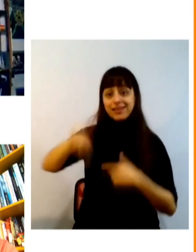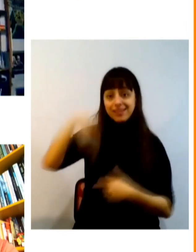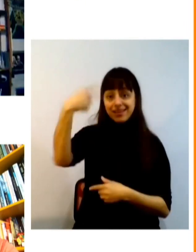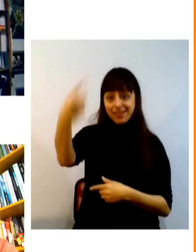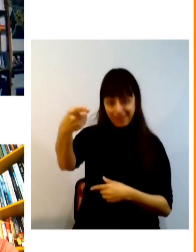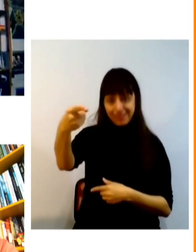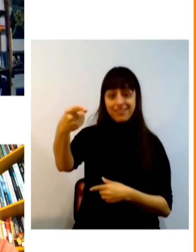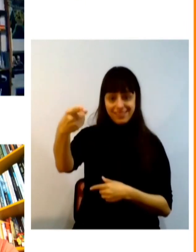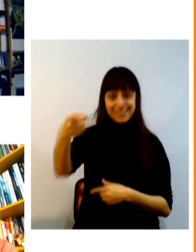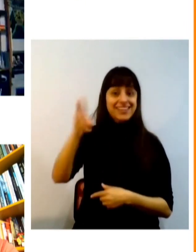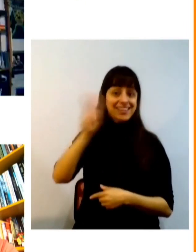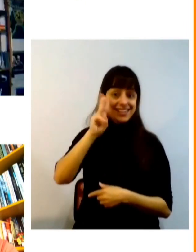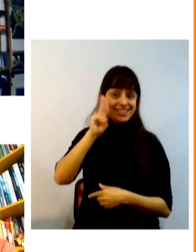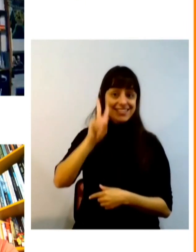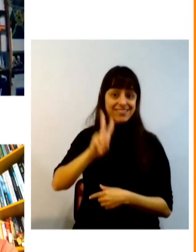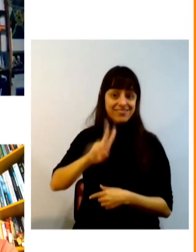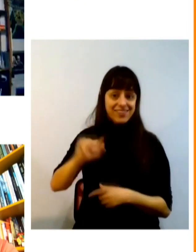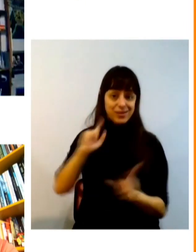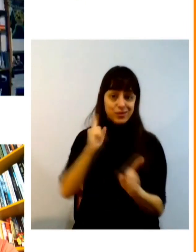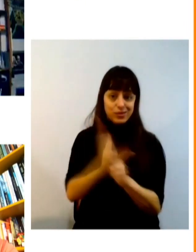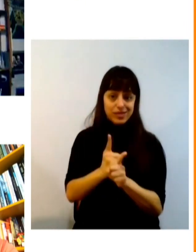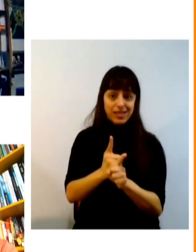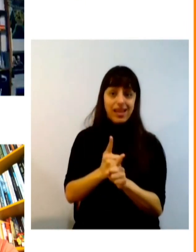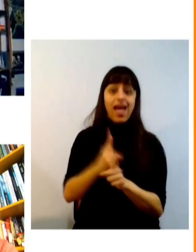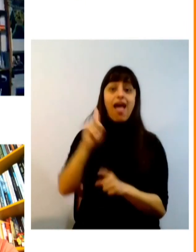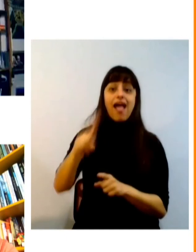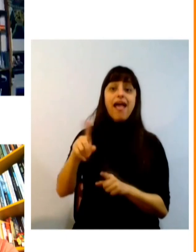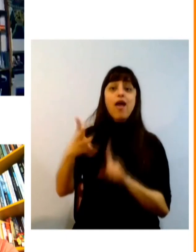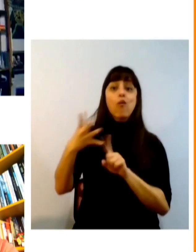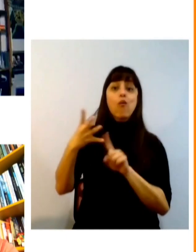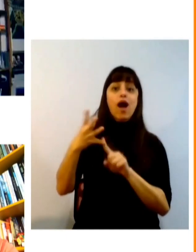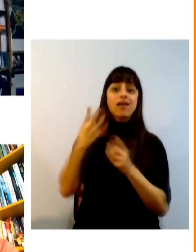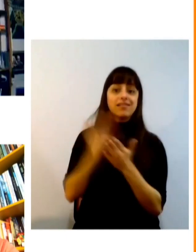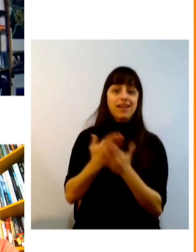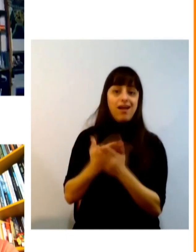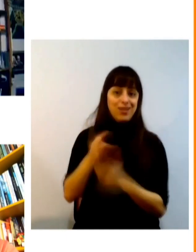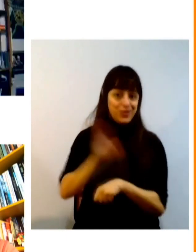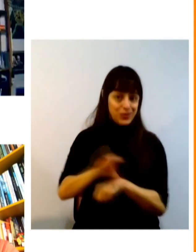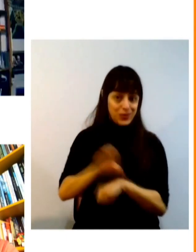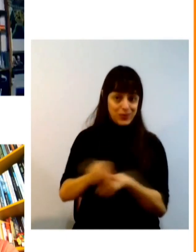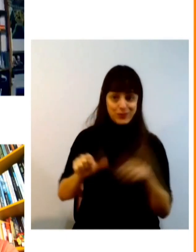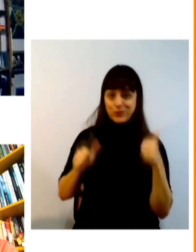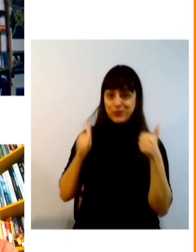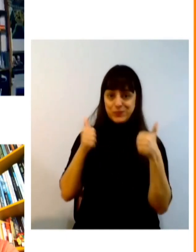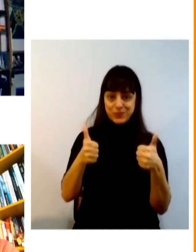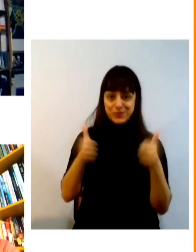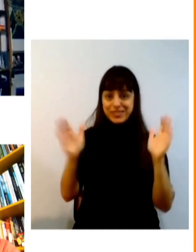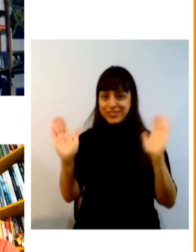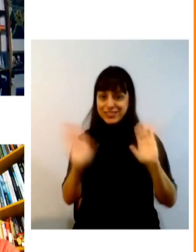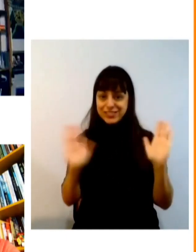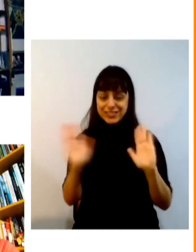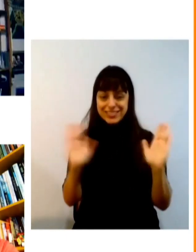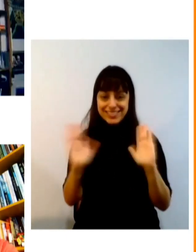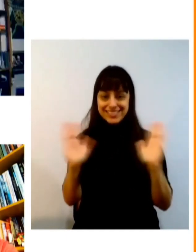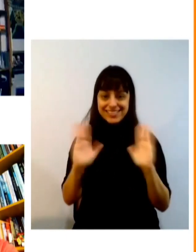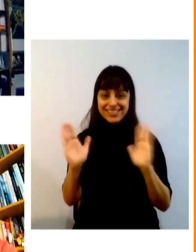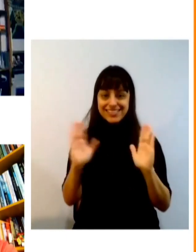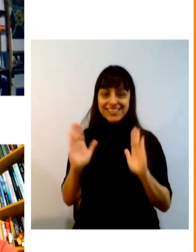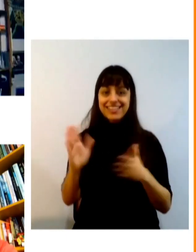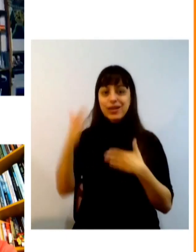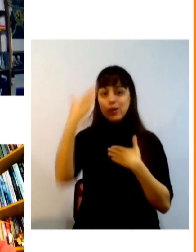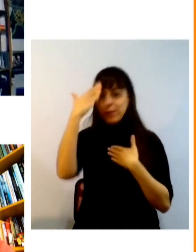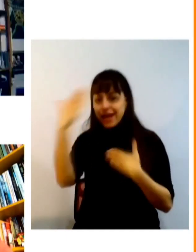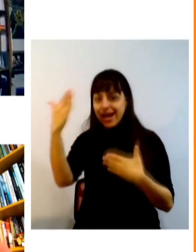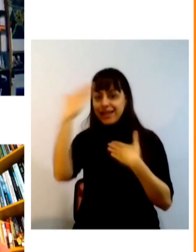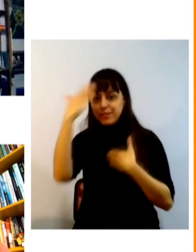Paulo muito obrigado e até a próxima terça-feira quando nós teremos a quarta sessão desse curso tá bom? tchau, tchau para